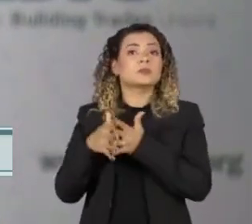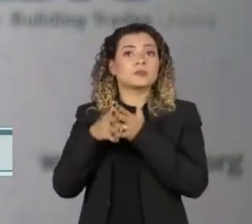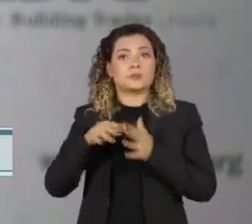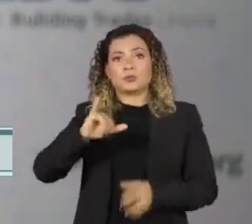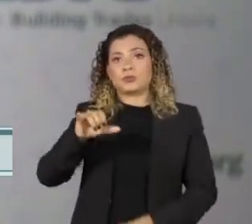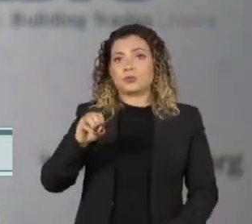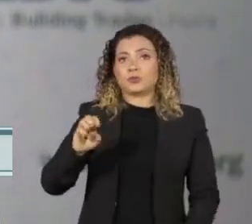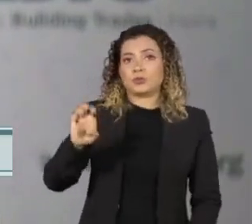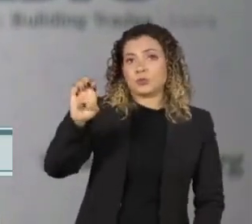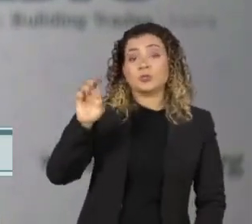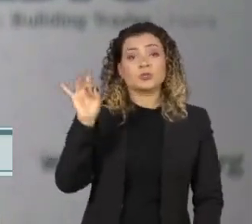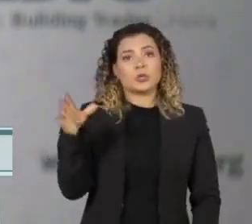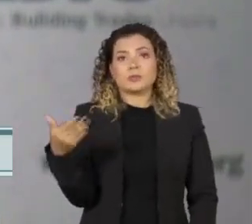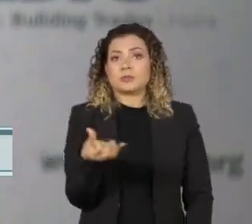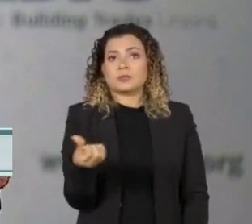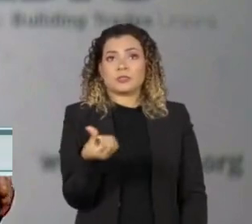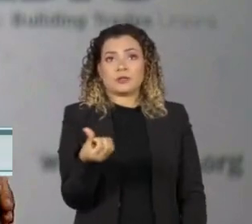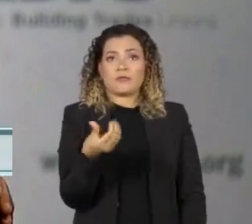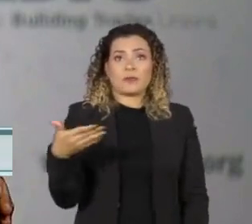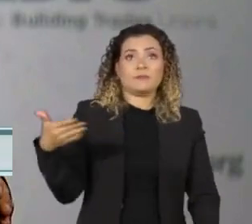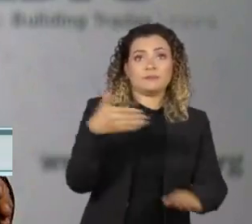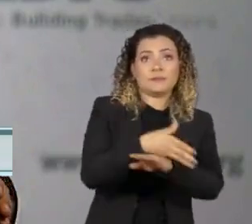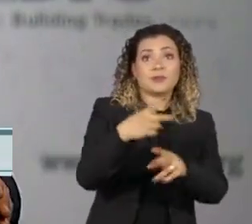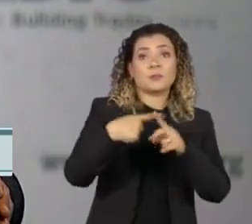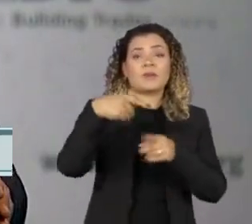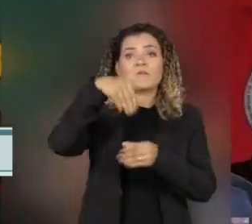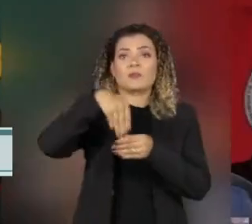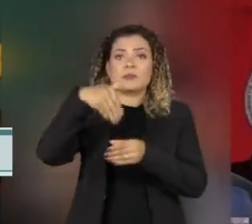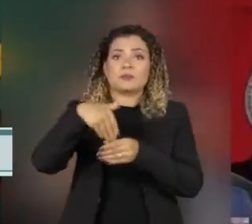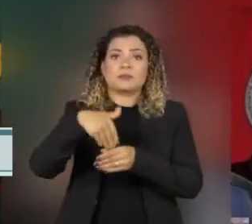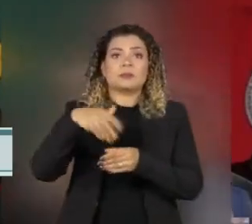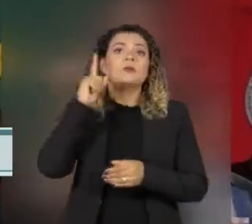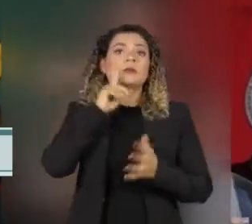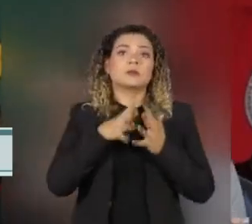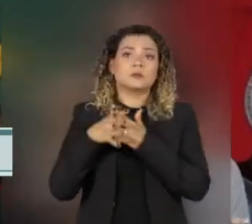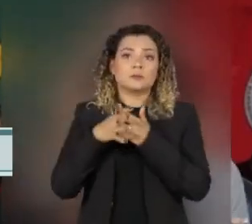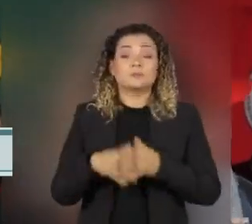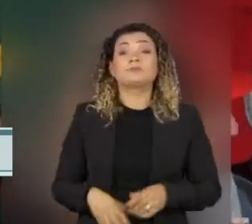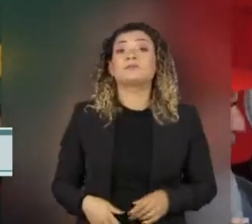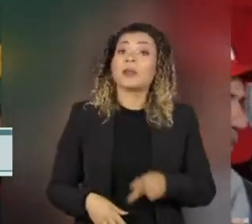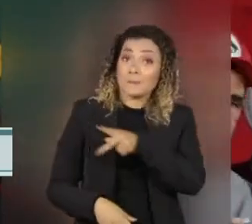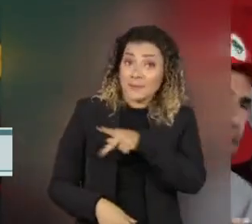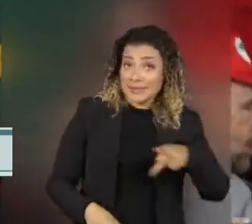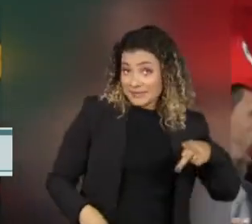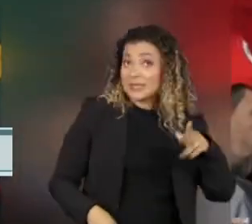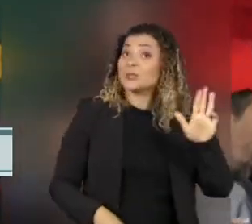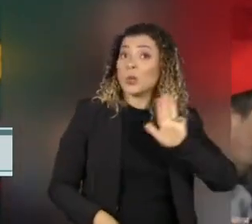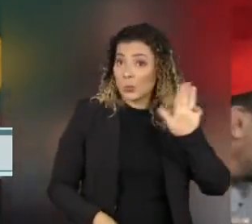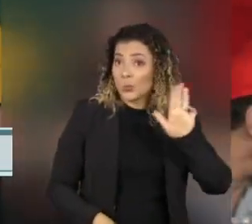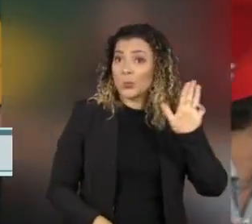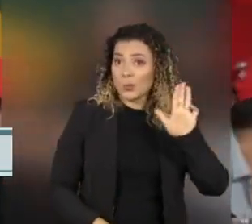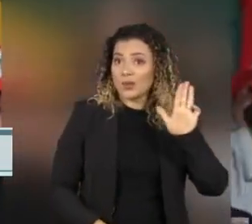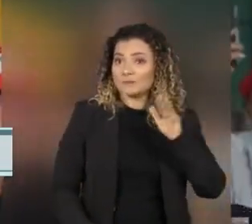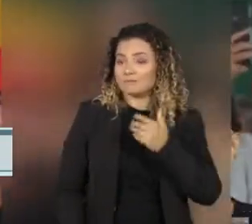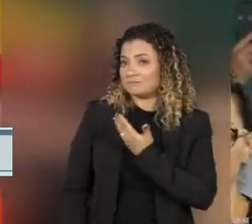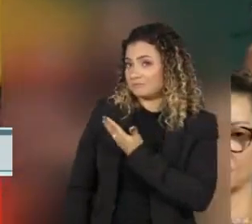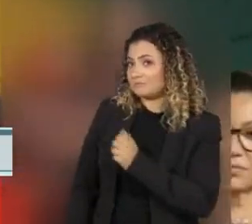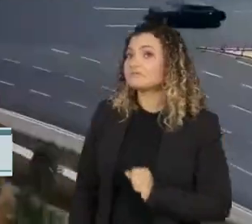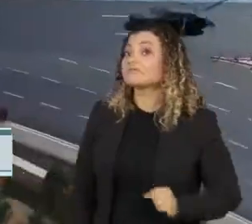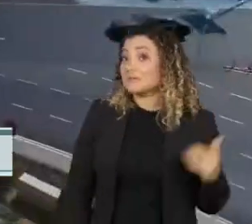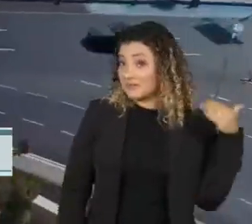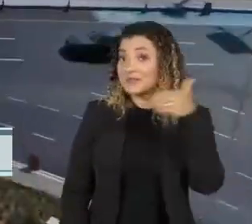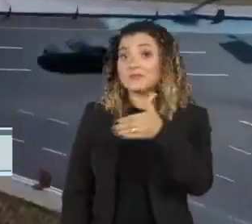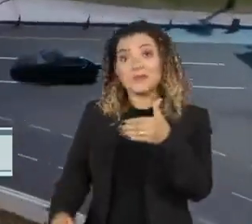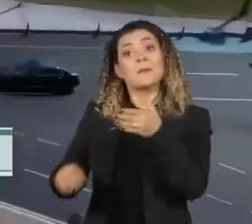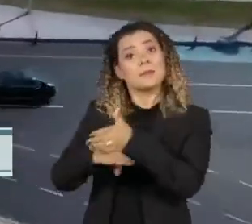só deve comparecer na sexta-feira por causa das eleições americanas. O presidente eleito do Brasil, Luiz Inácio Lula da Silva, deve